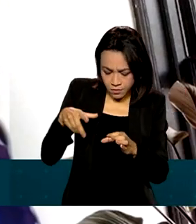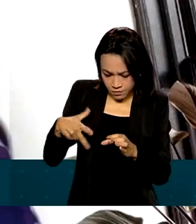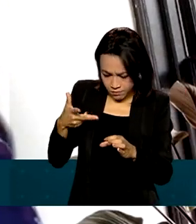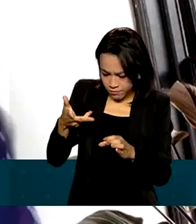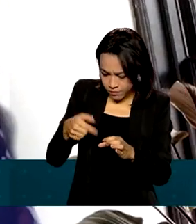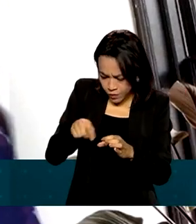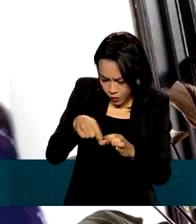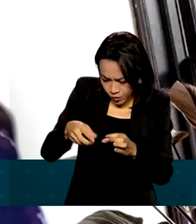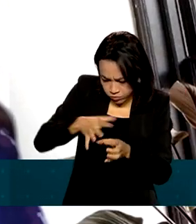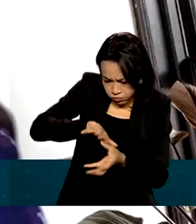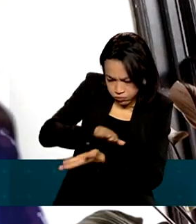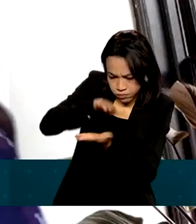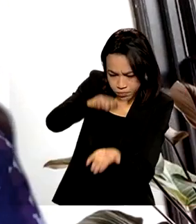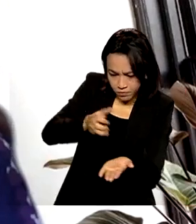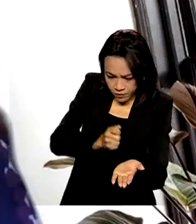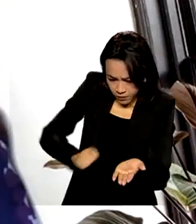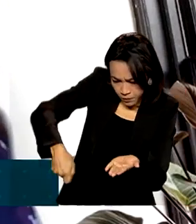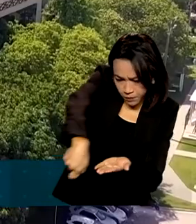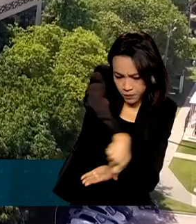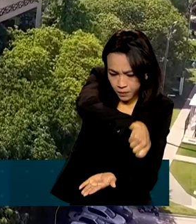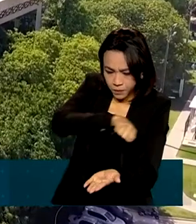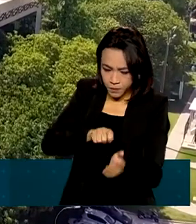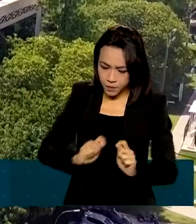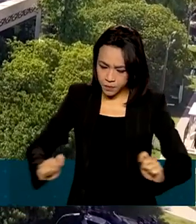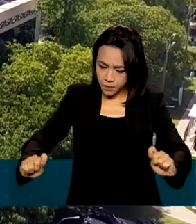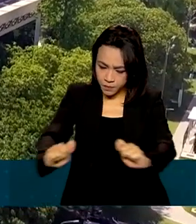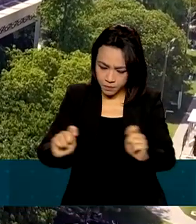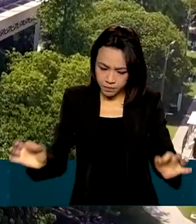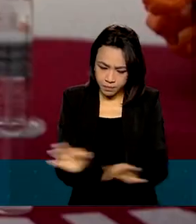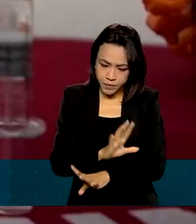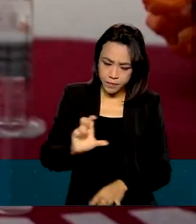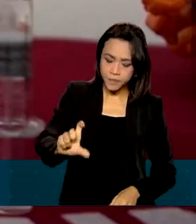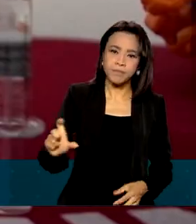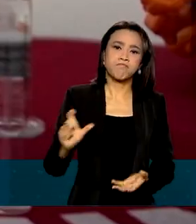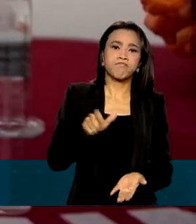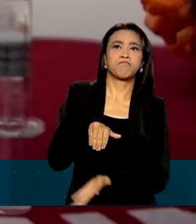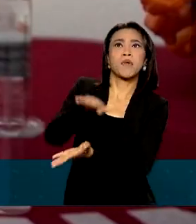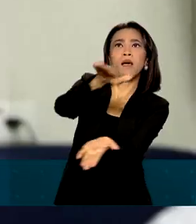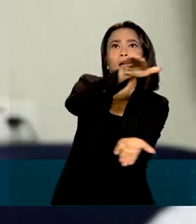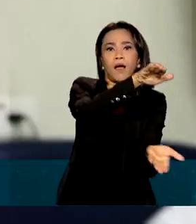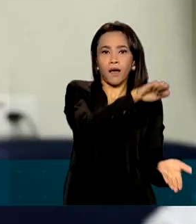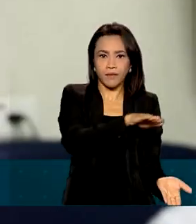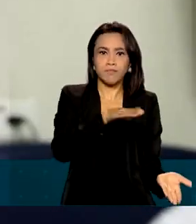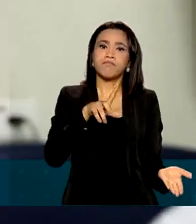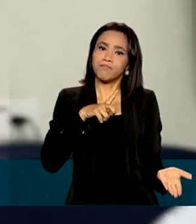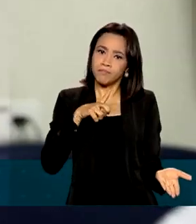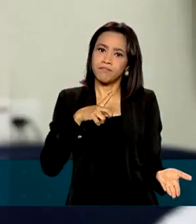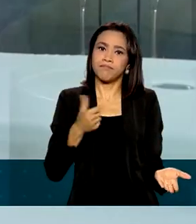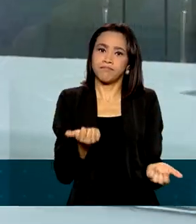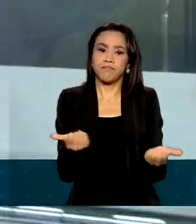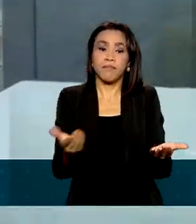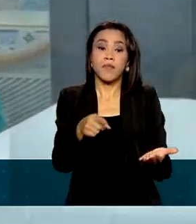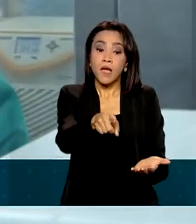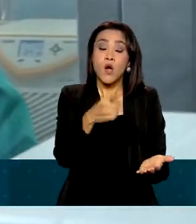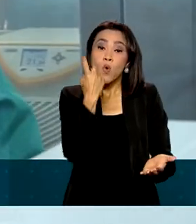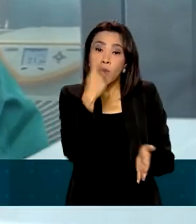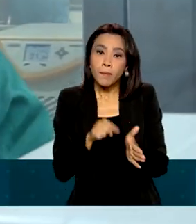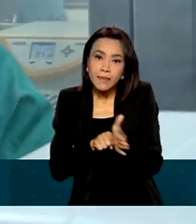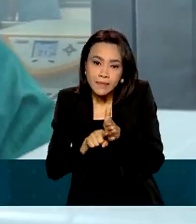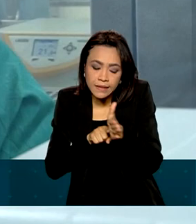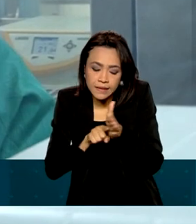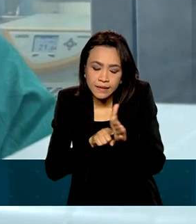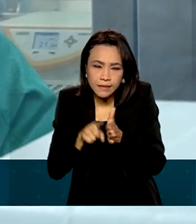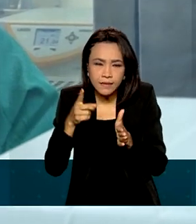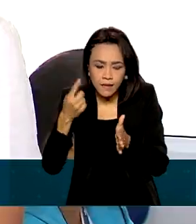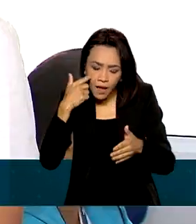a rotulagem e embalagem do frasquinho da vacina. A Fiocruz também avalia a eficiência dos imunizantes. Uma pesquisa está